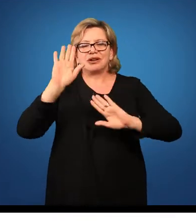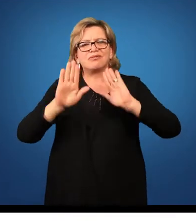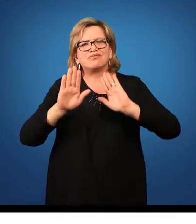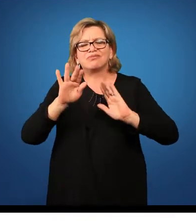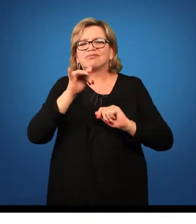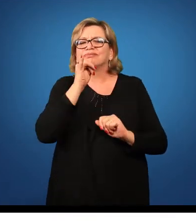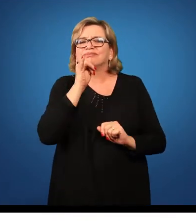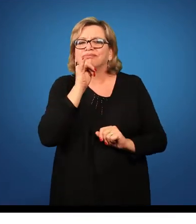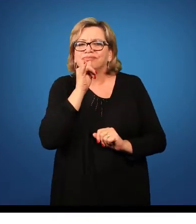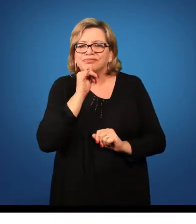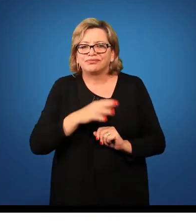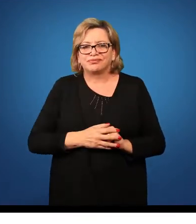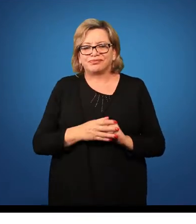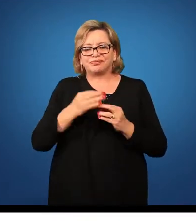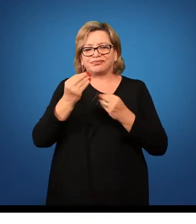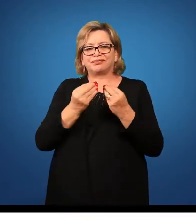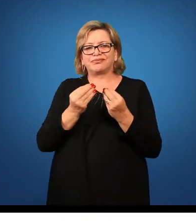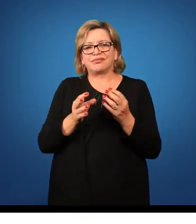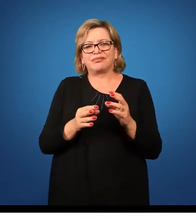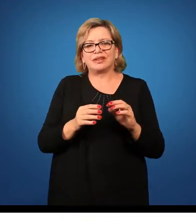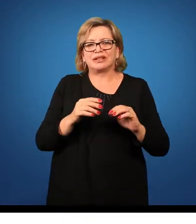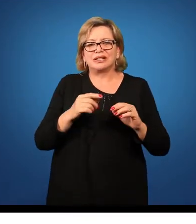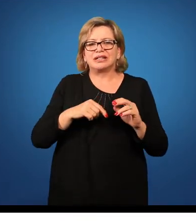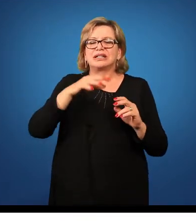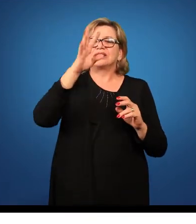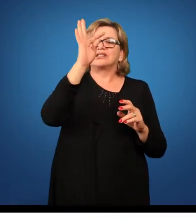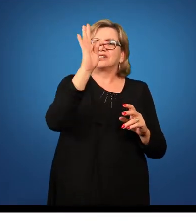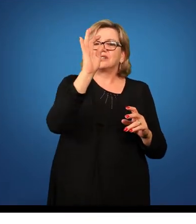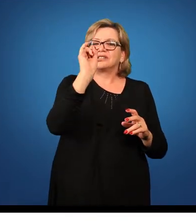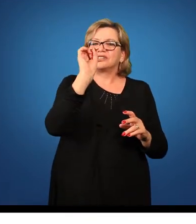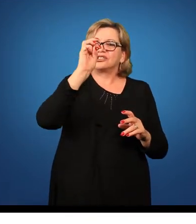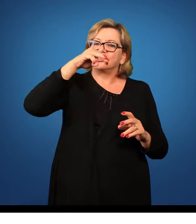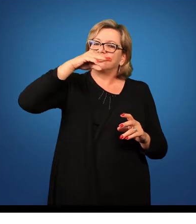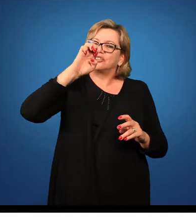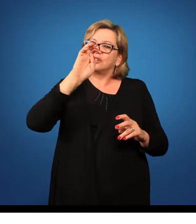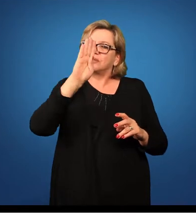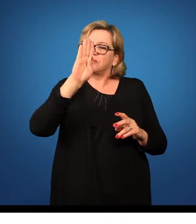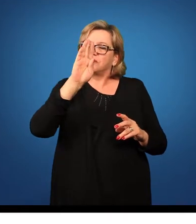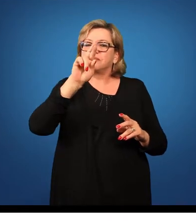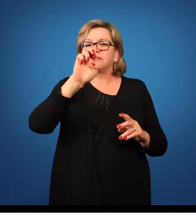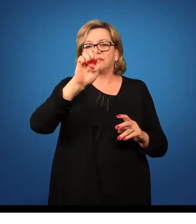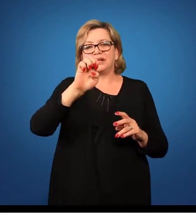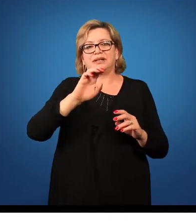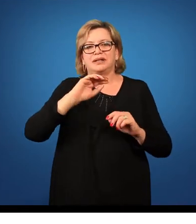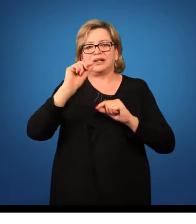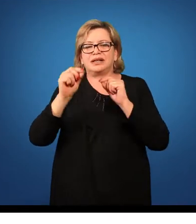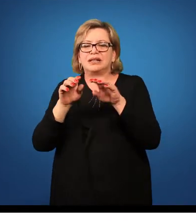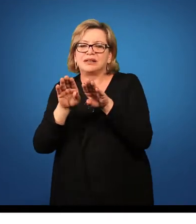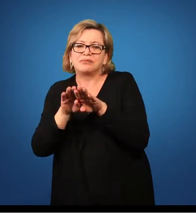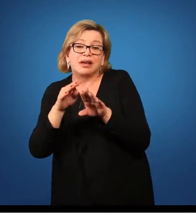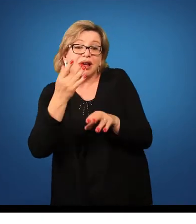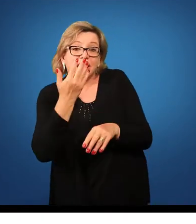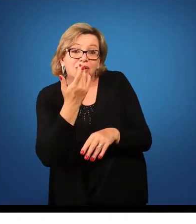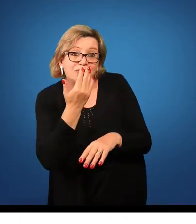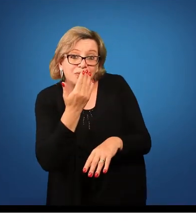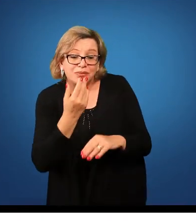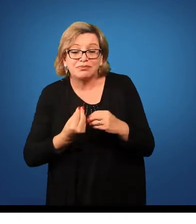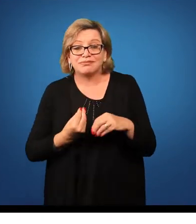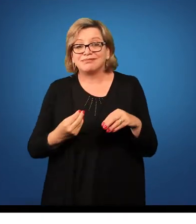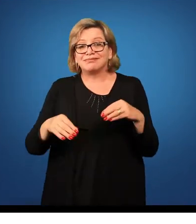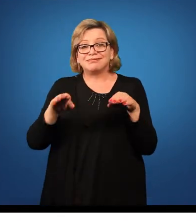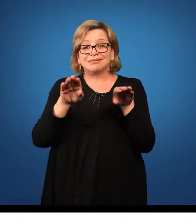exemplos de elementos formais. O timbre na música, a cor em artes visuais,